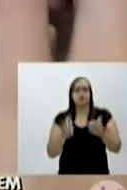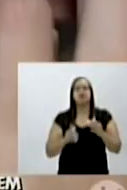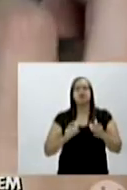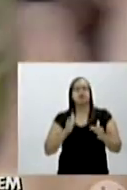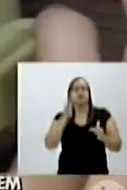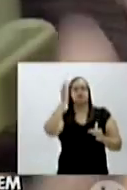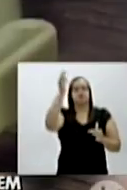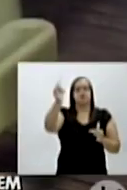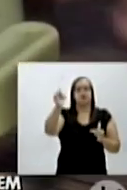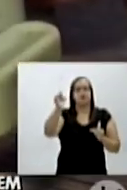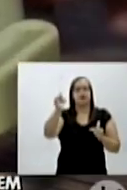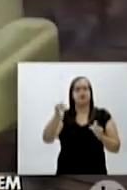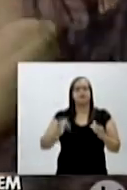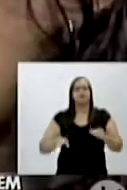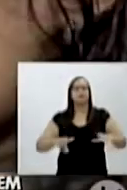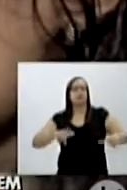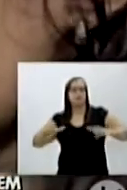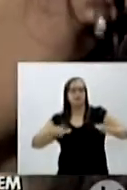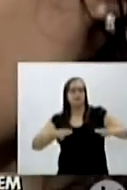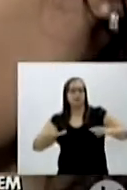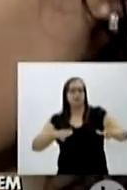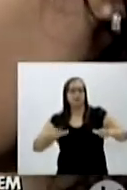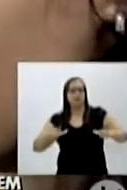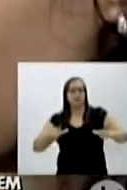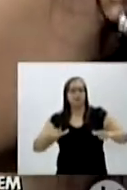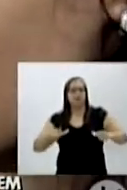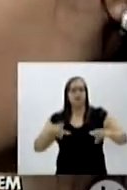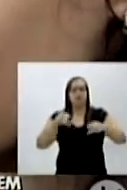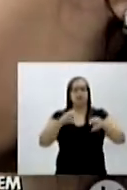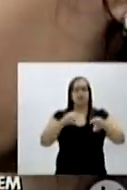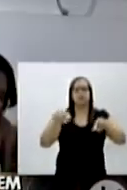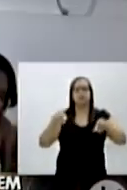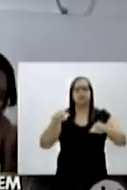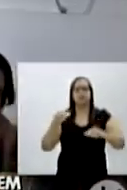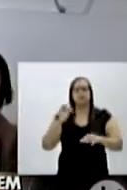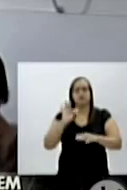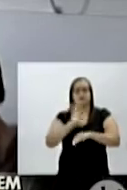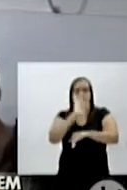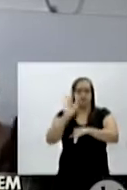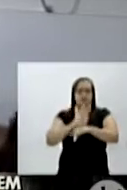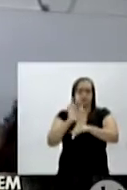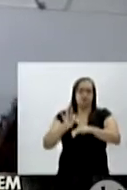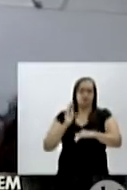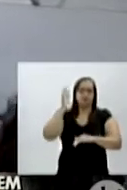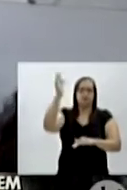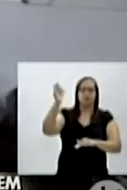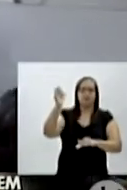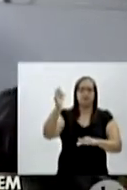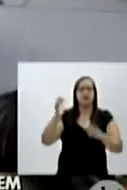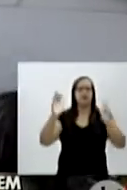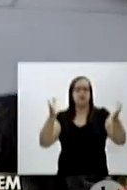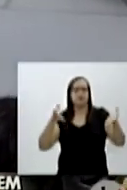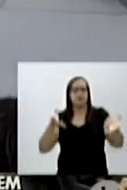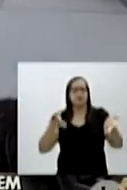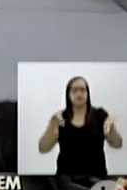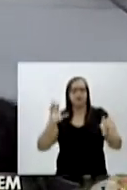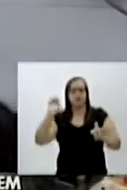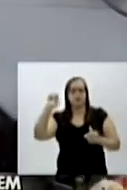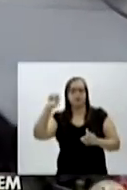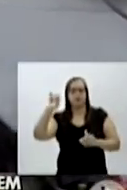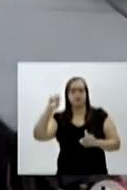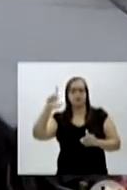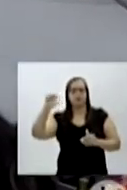dar aulas de ensino especial em cursos de nível superior. Bom, a Silvana e a Ingrid estão aqui batendo bom papo,